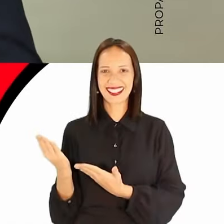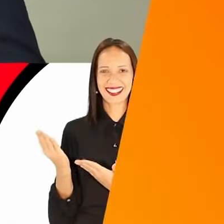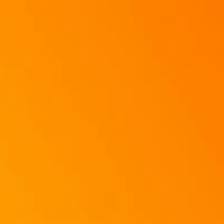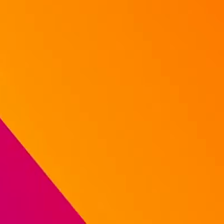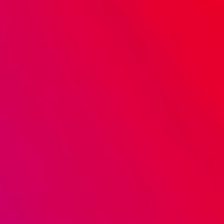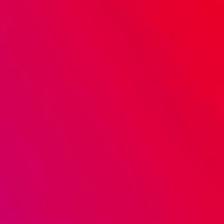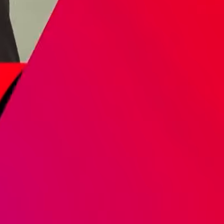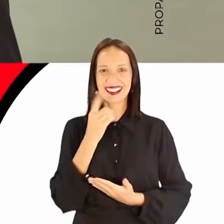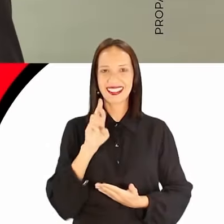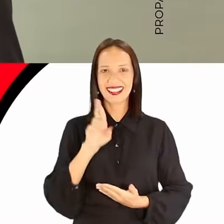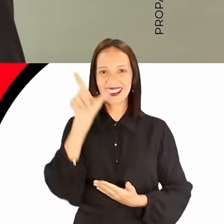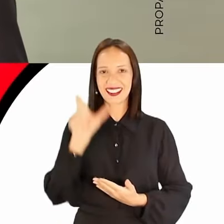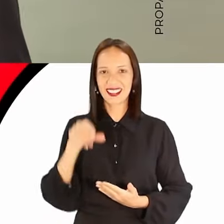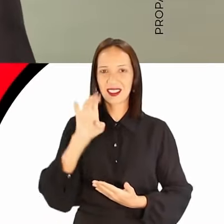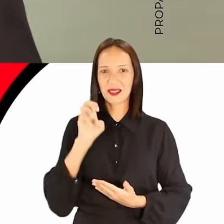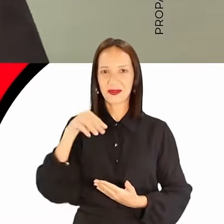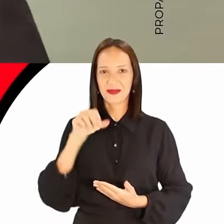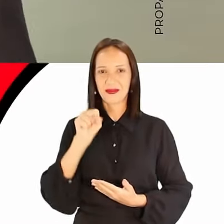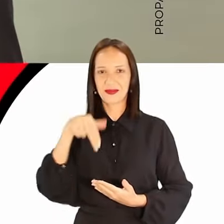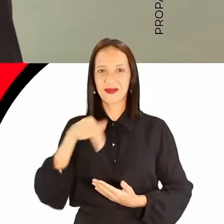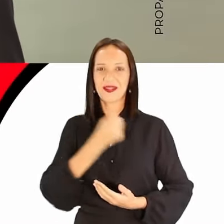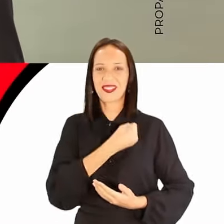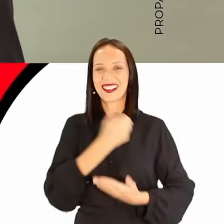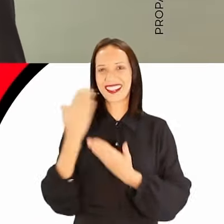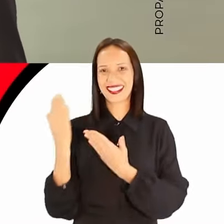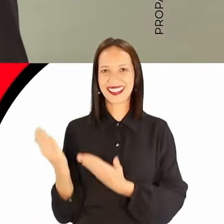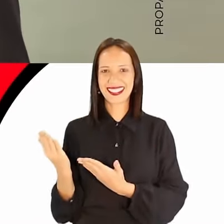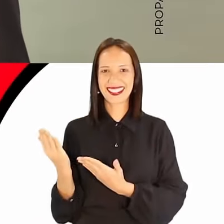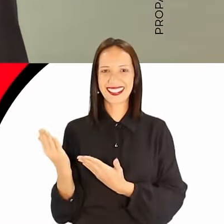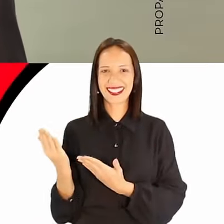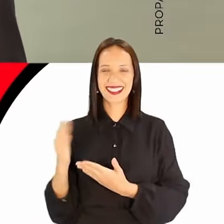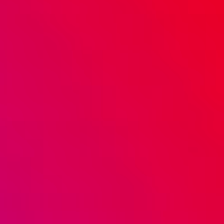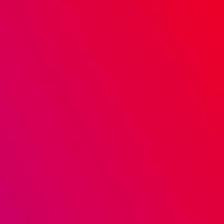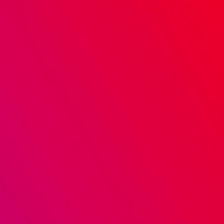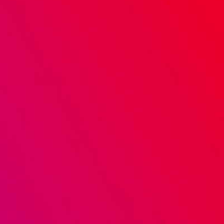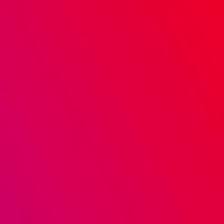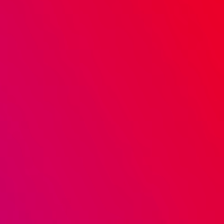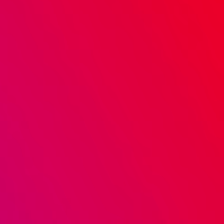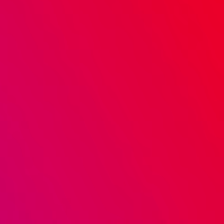-3-3. Doutor Hermerson Ramayana, 50-0-8-8.